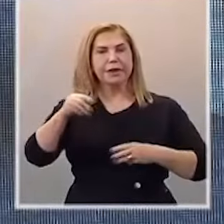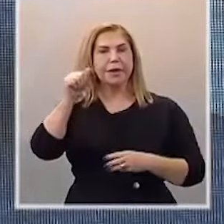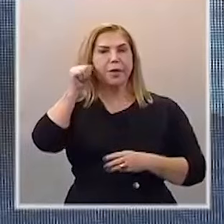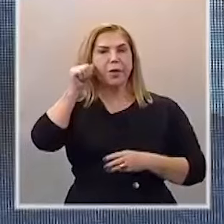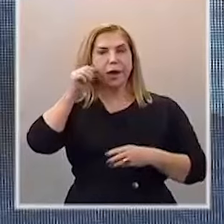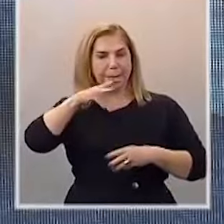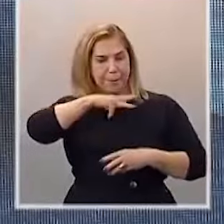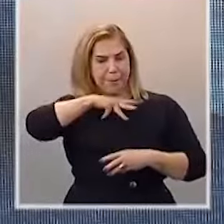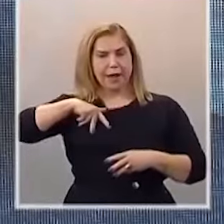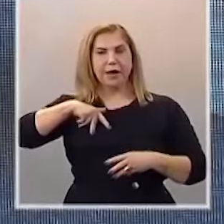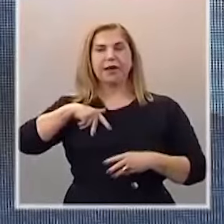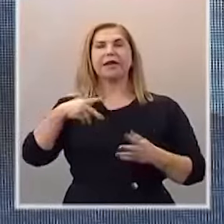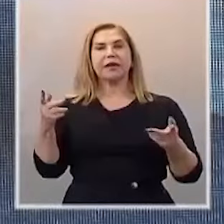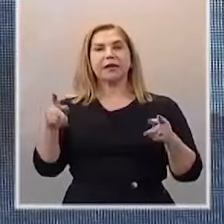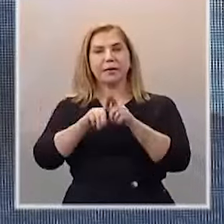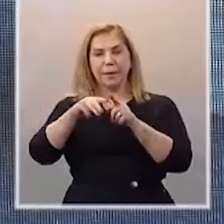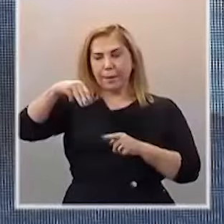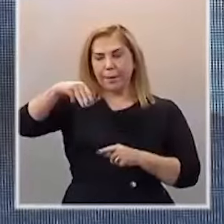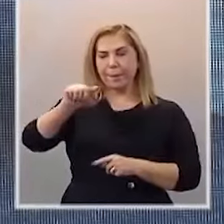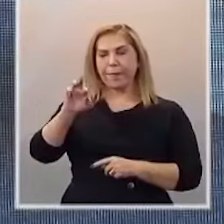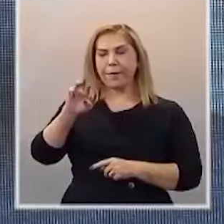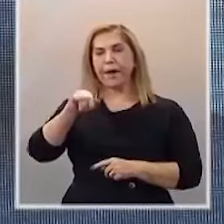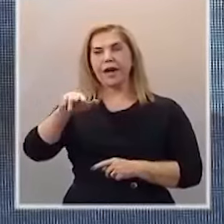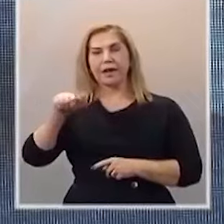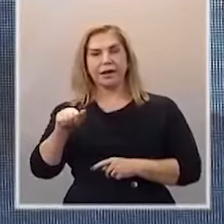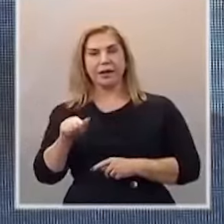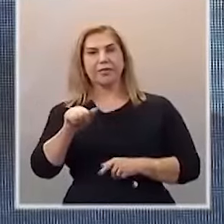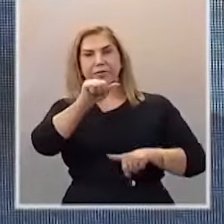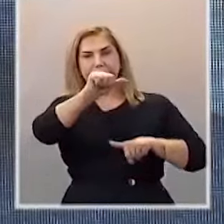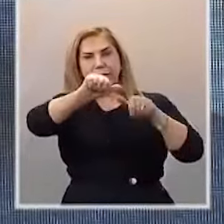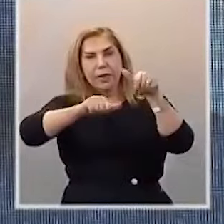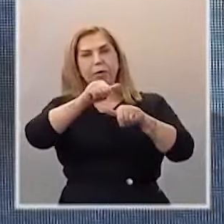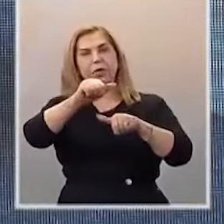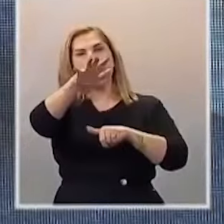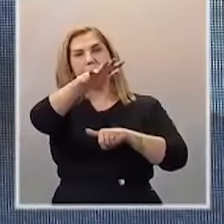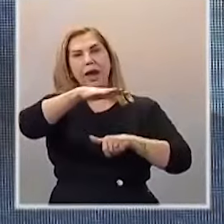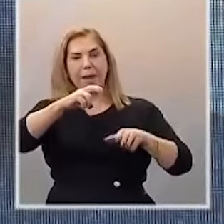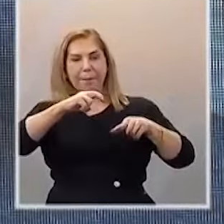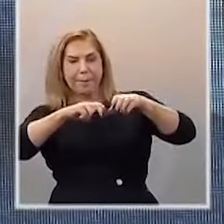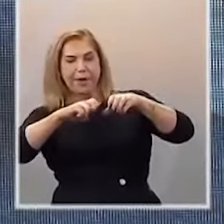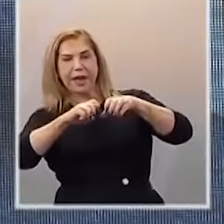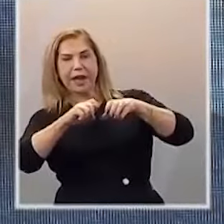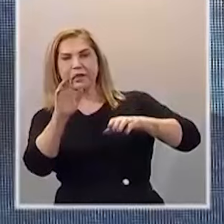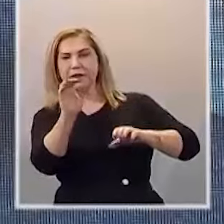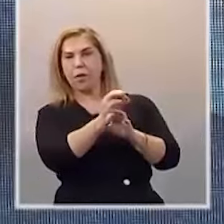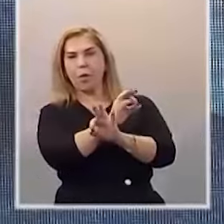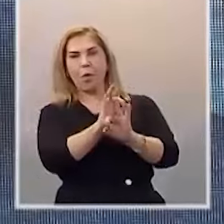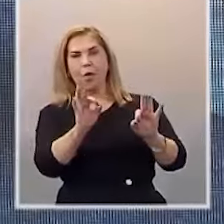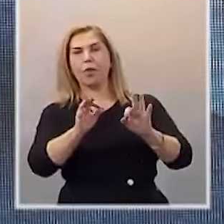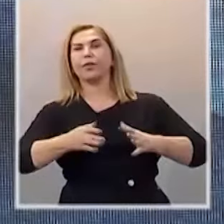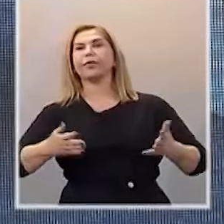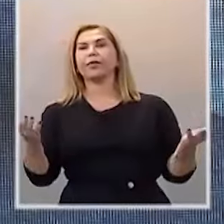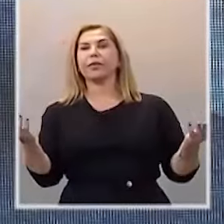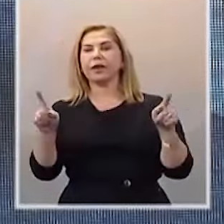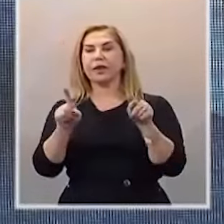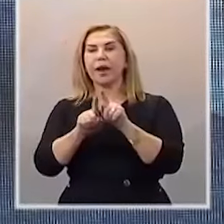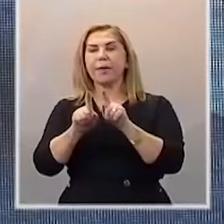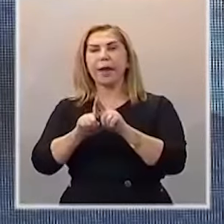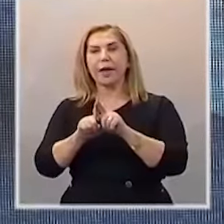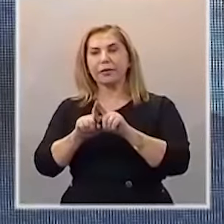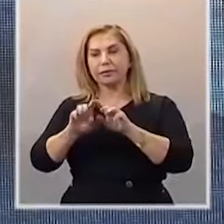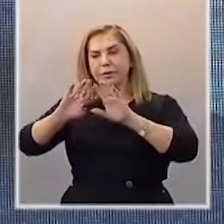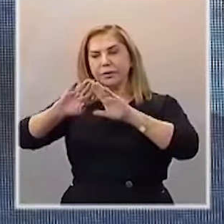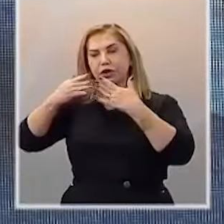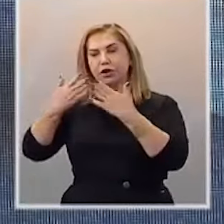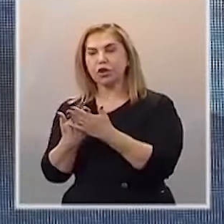conversei com o presidente Lula para a gente transformar num parque nacional e não ter mineração. Eu quero também, na área de educação, fazer com que toda